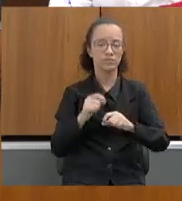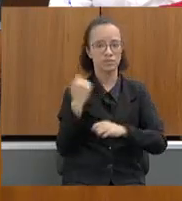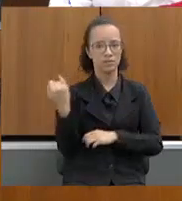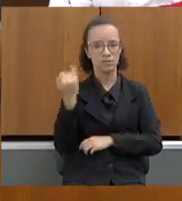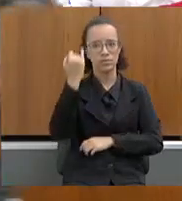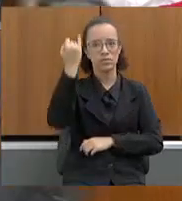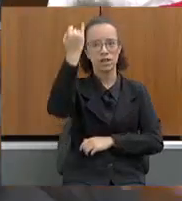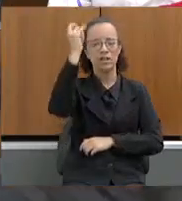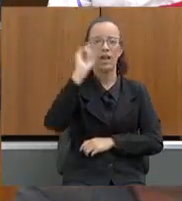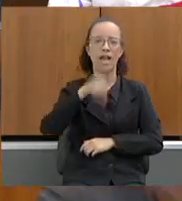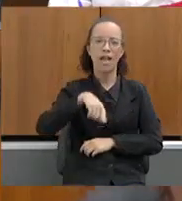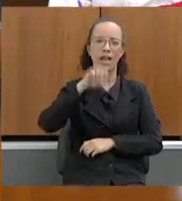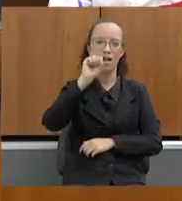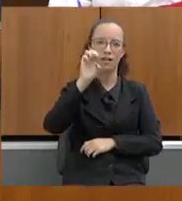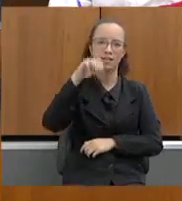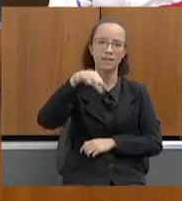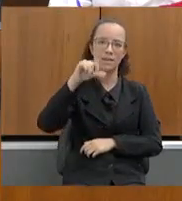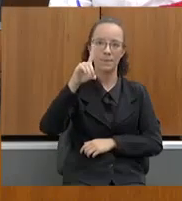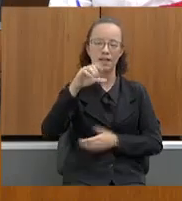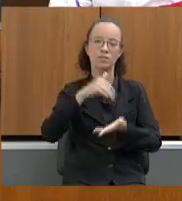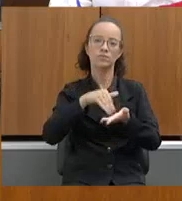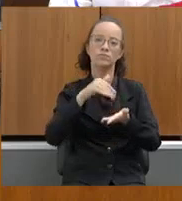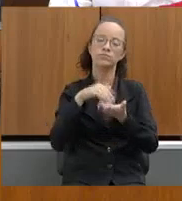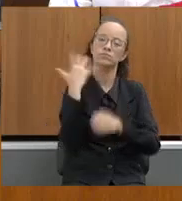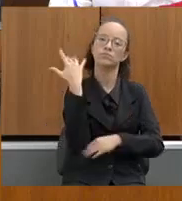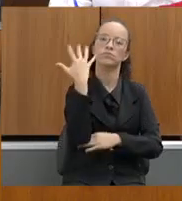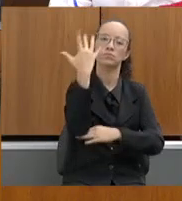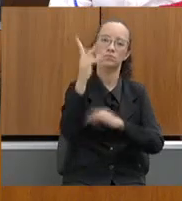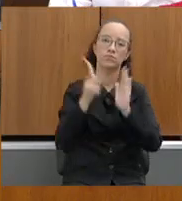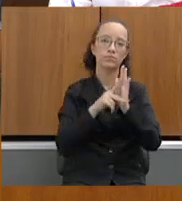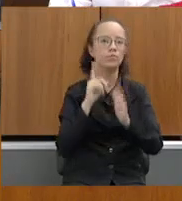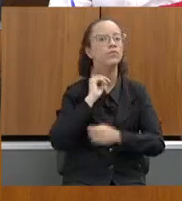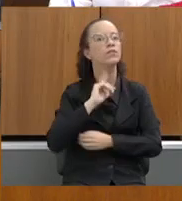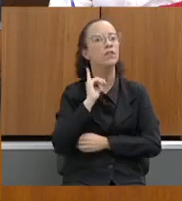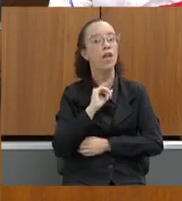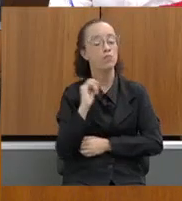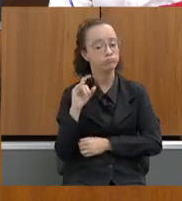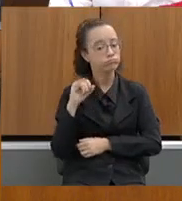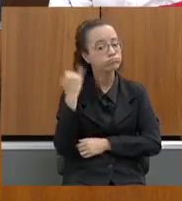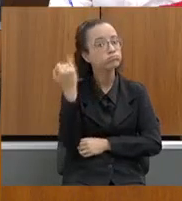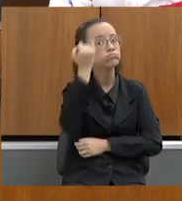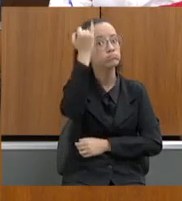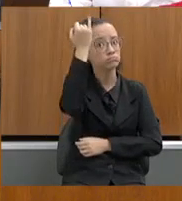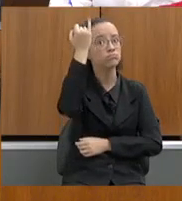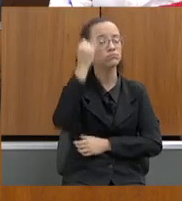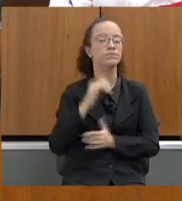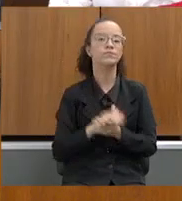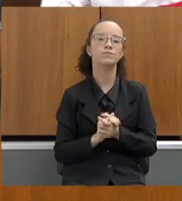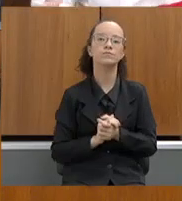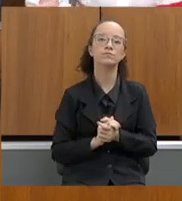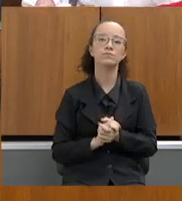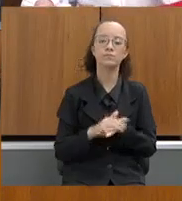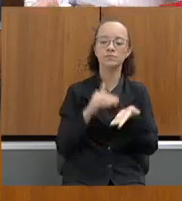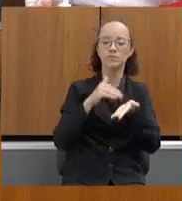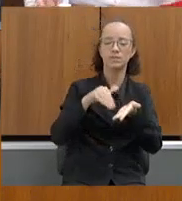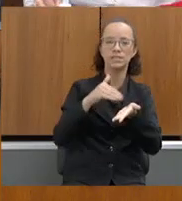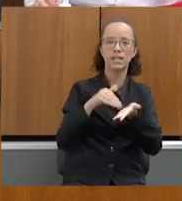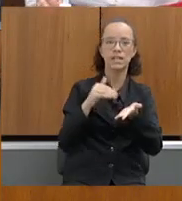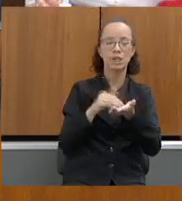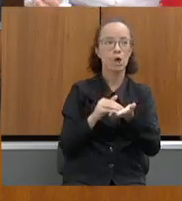importância que a SEMAD, a Secretaria de Meio Ambiente e Minas Gerais, tem para o nosso Estado. Uma secretaria complexa,